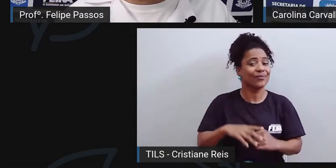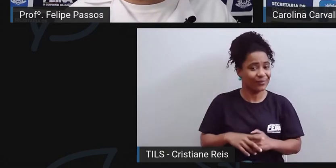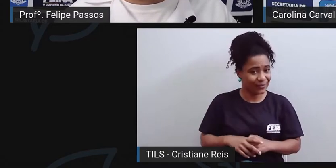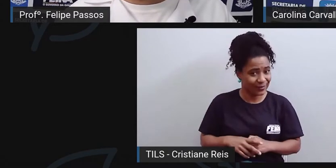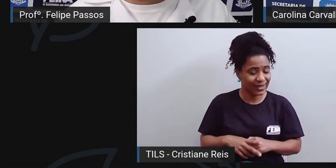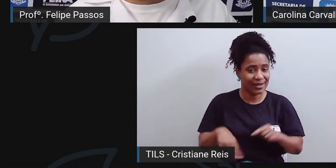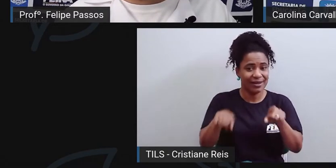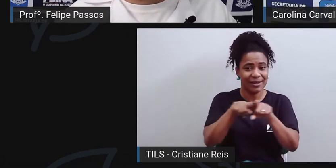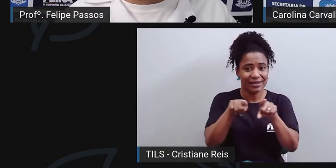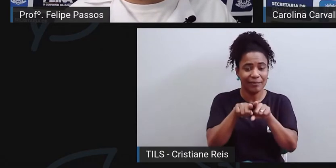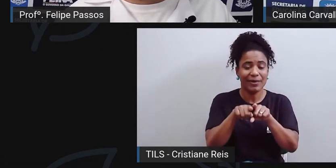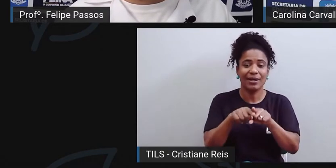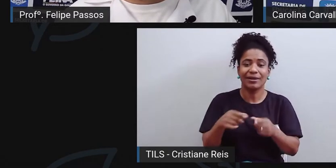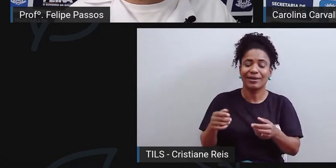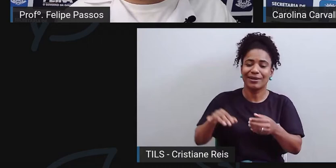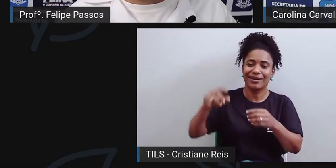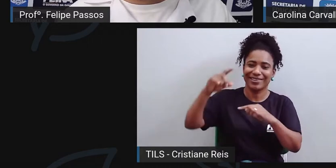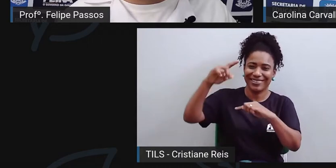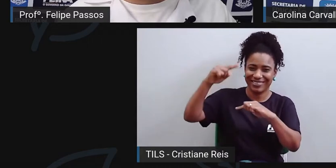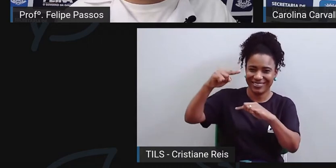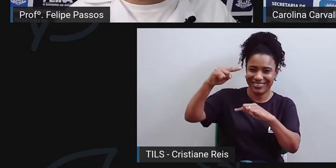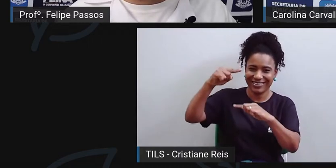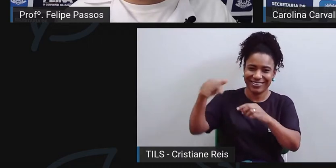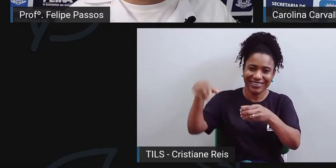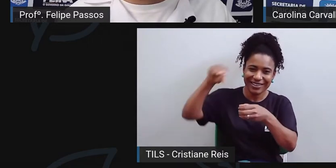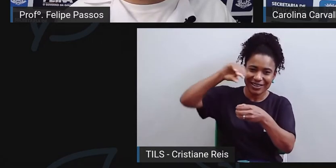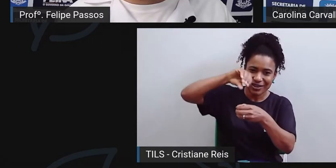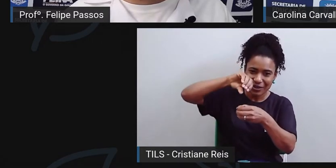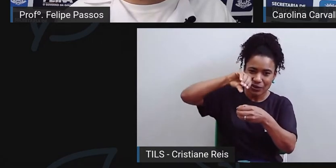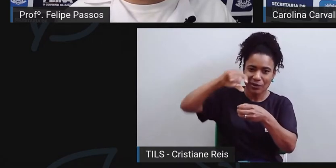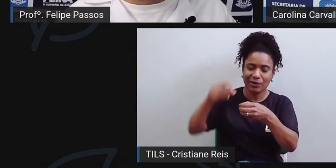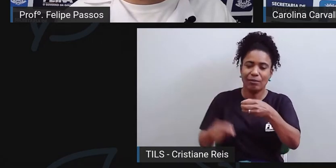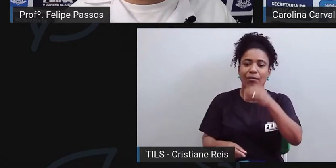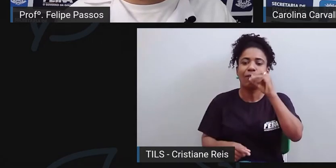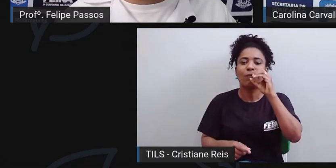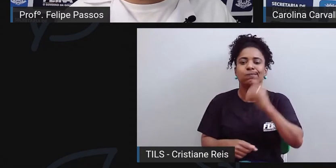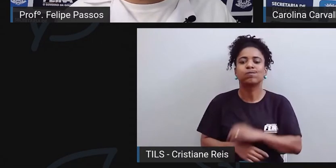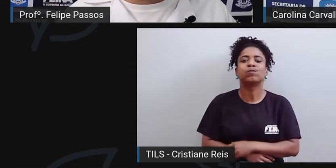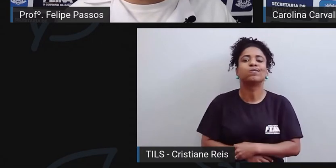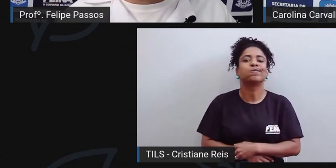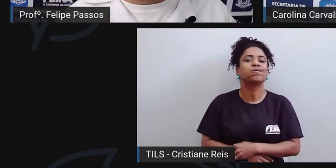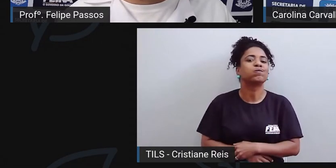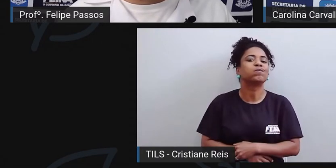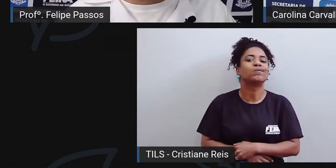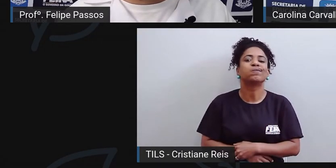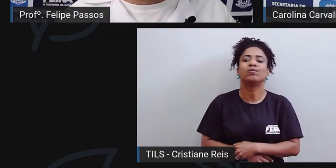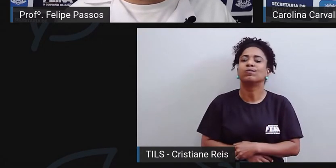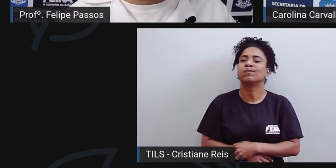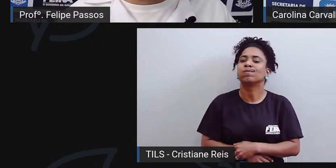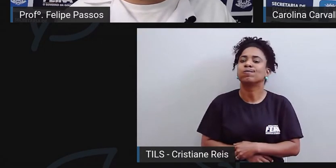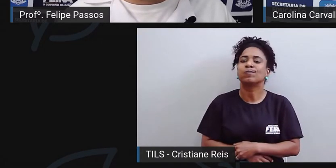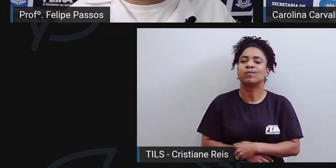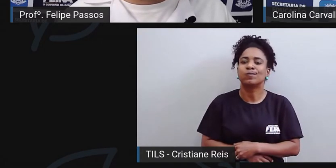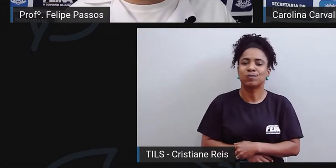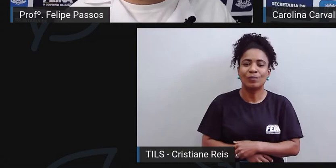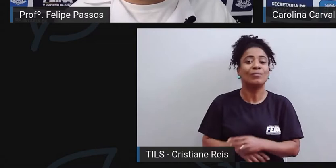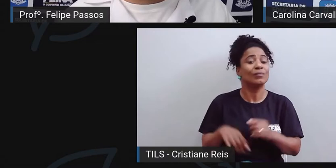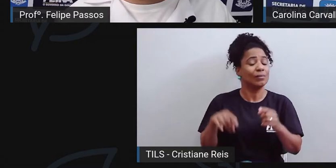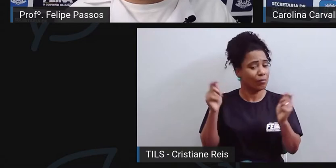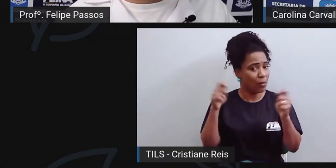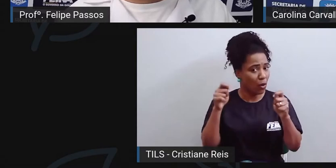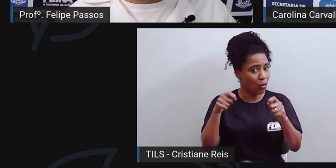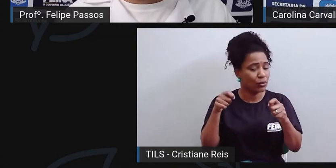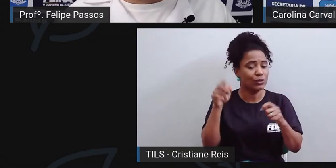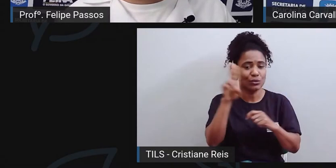presente nos enxaguatórios bucais que podem ser utilizados, mas é bom ter uma orientação de um dentista para